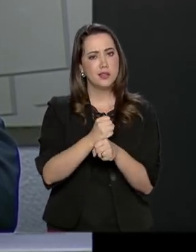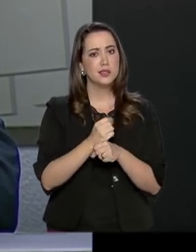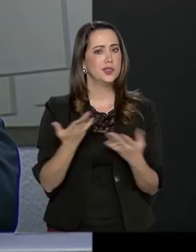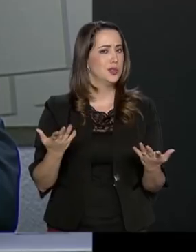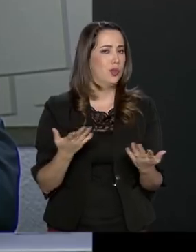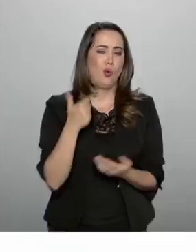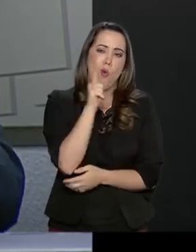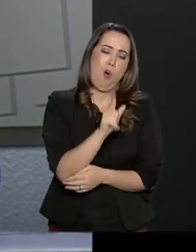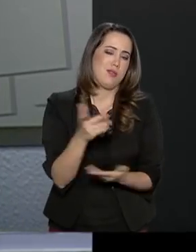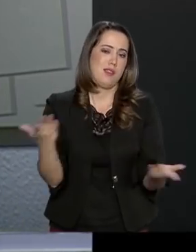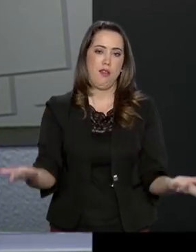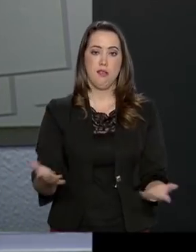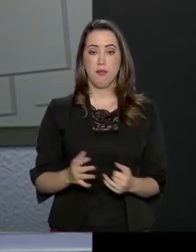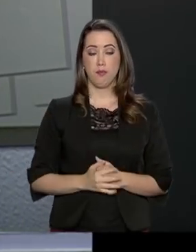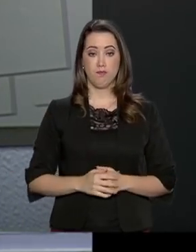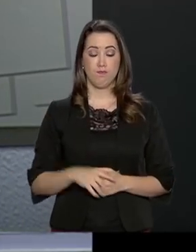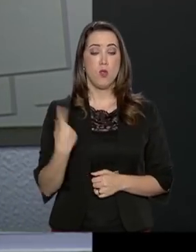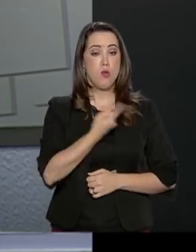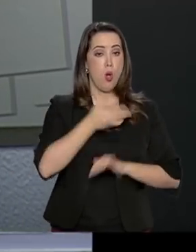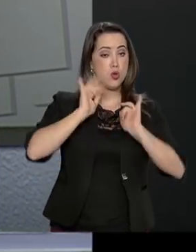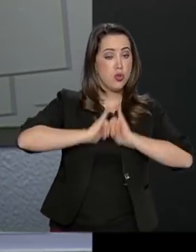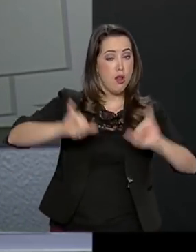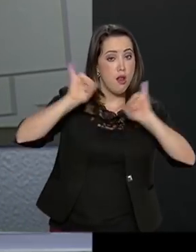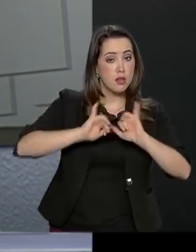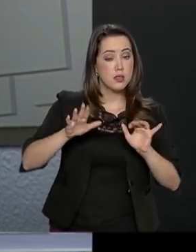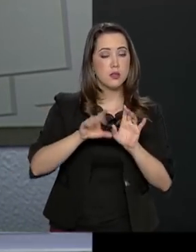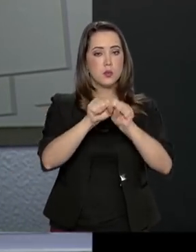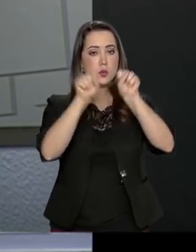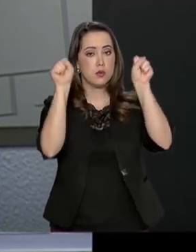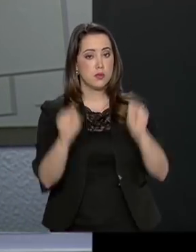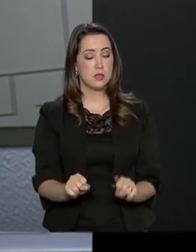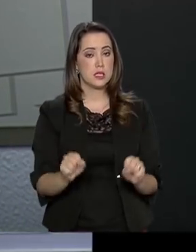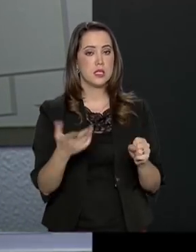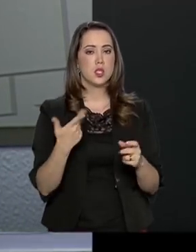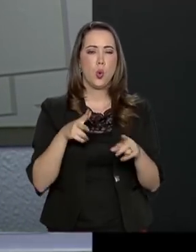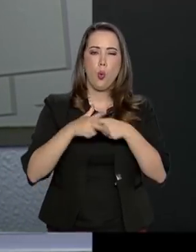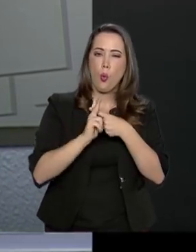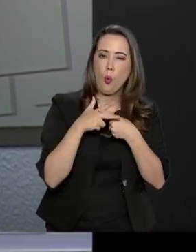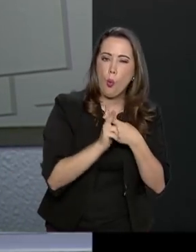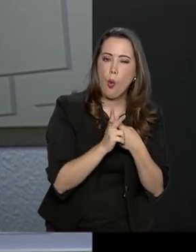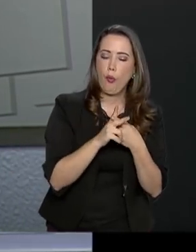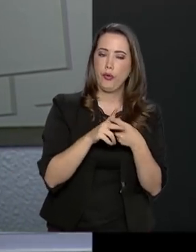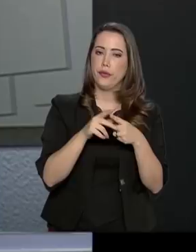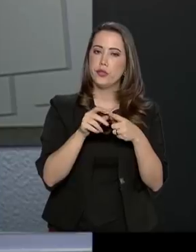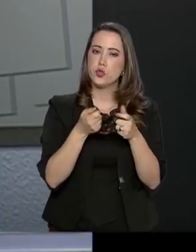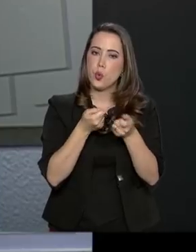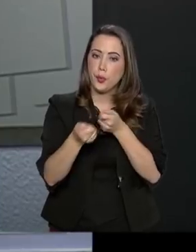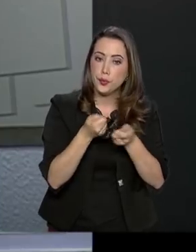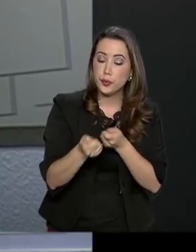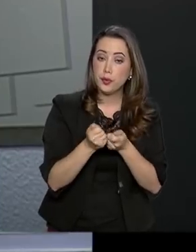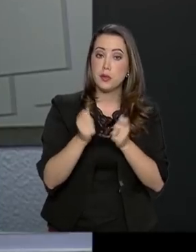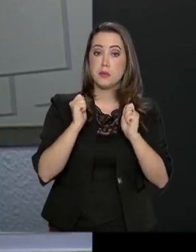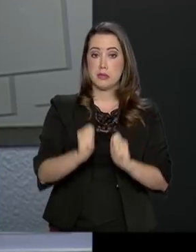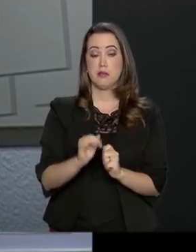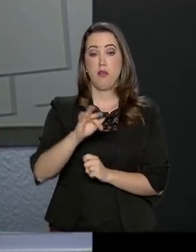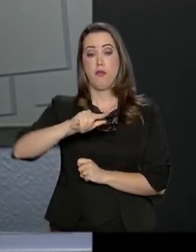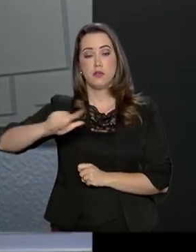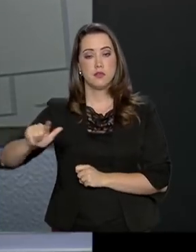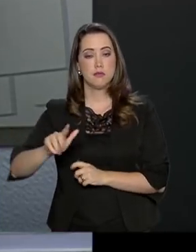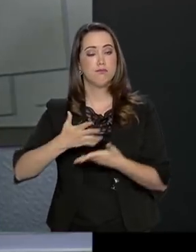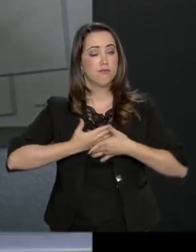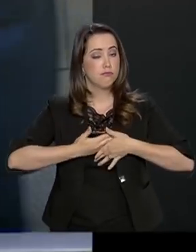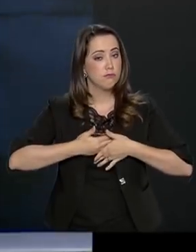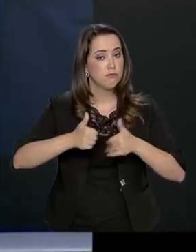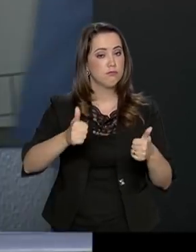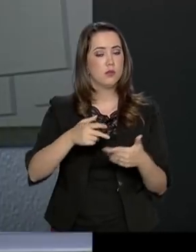insustentável. Nós lançamos não só um sistema previdenciário que corrige, ele precisa de potência fiscal e aí quando eu digo